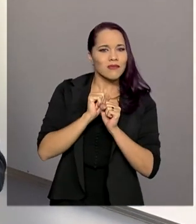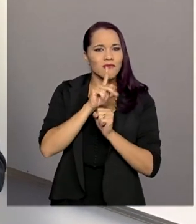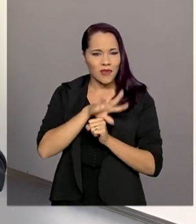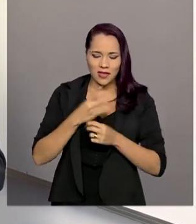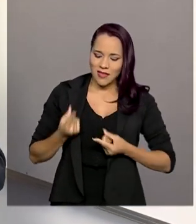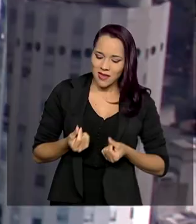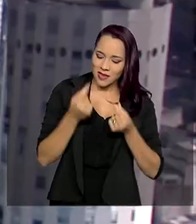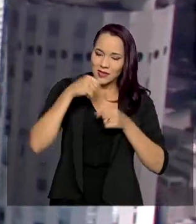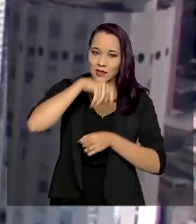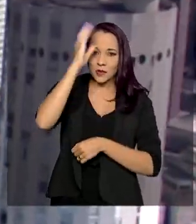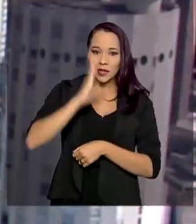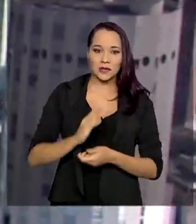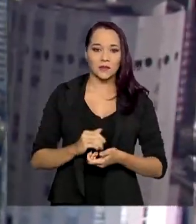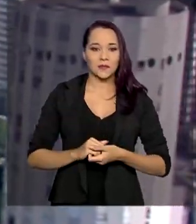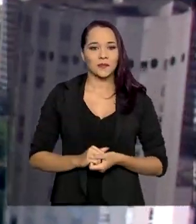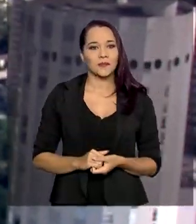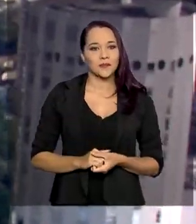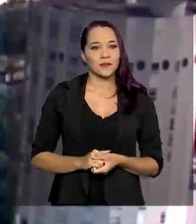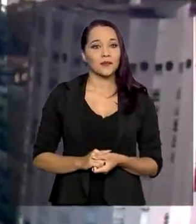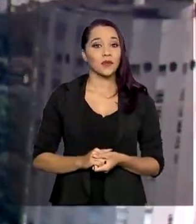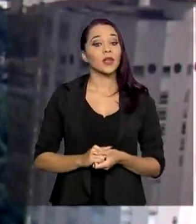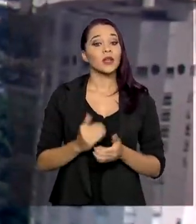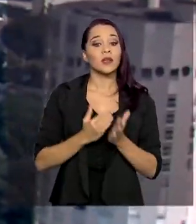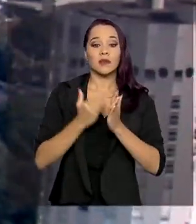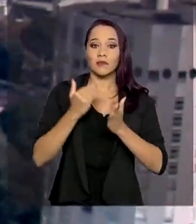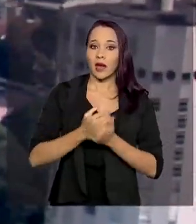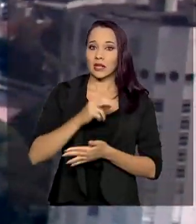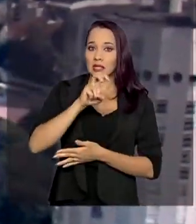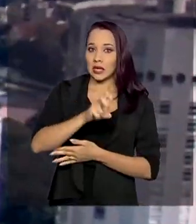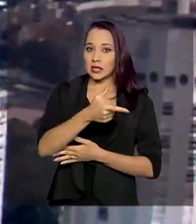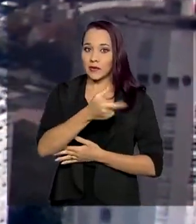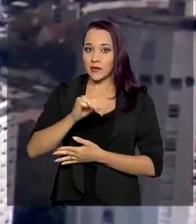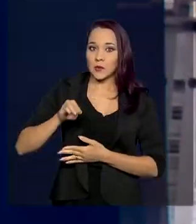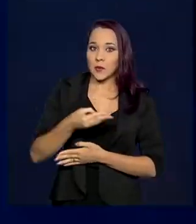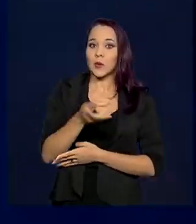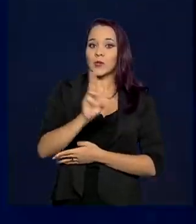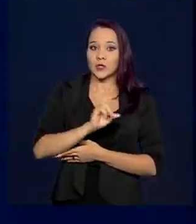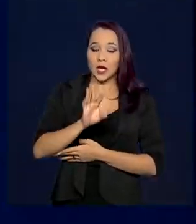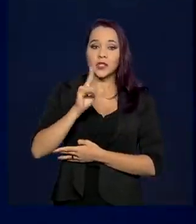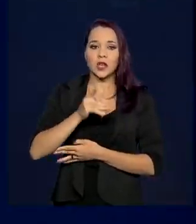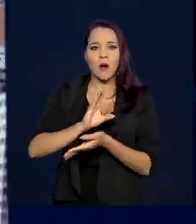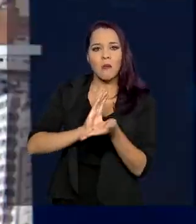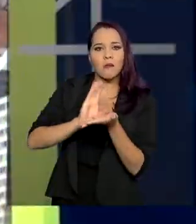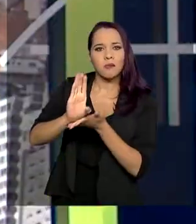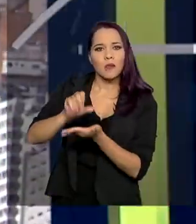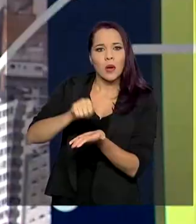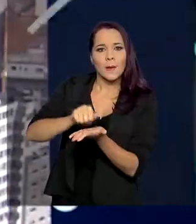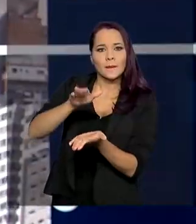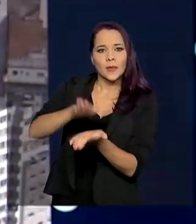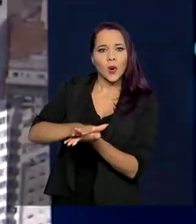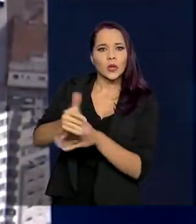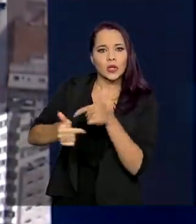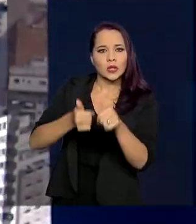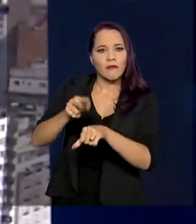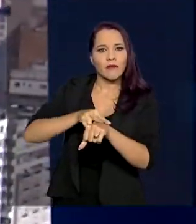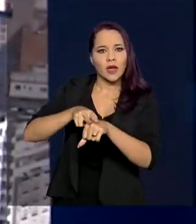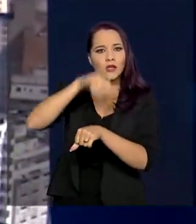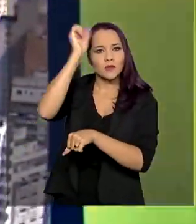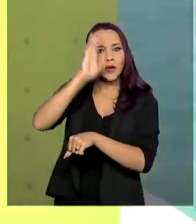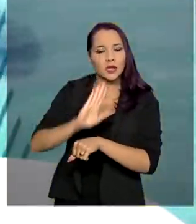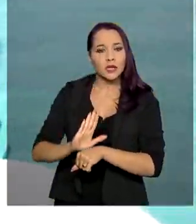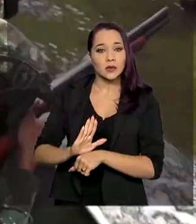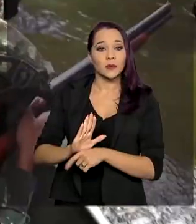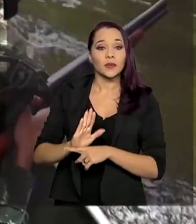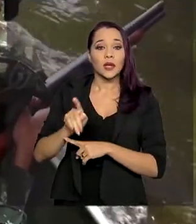aqui no Brasil. Mais de R 520 milhões já foram aplicados em multas pela Operação Verde Brasil,